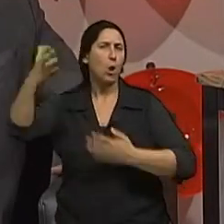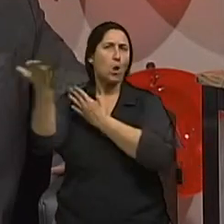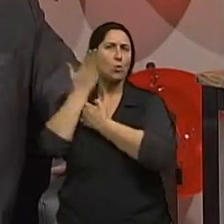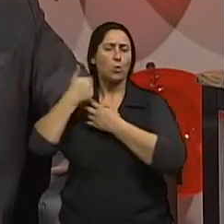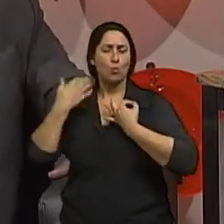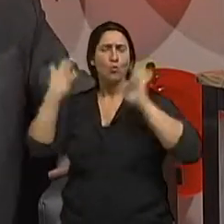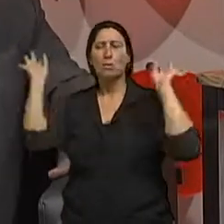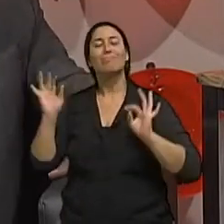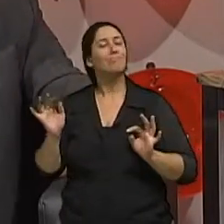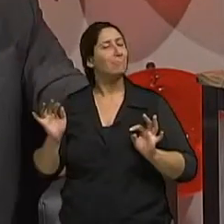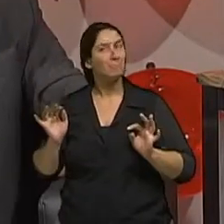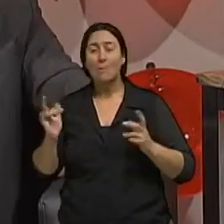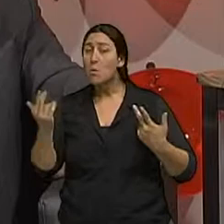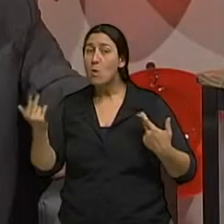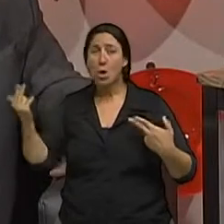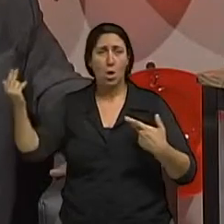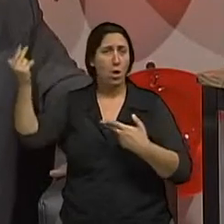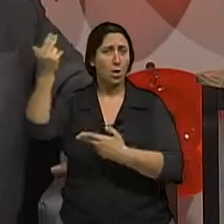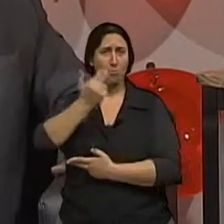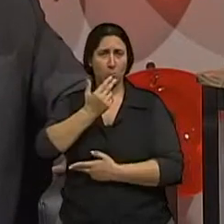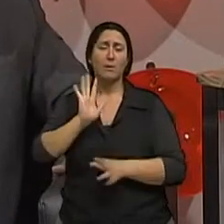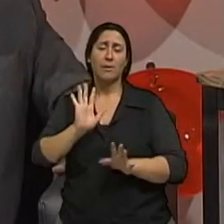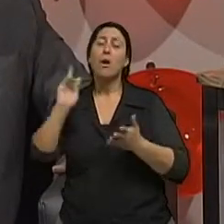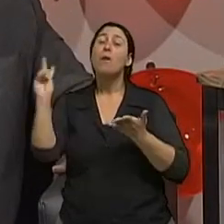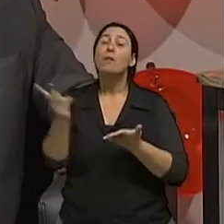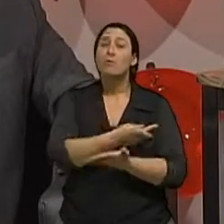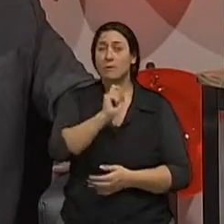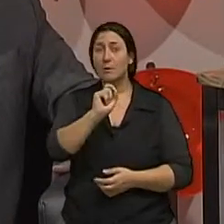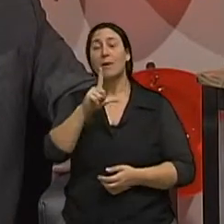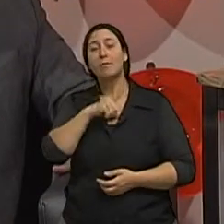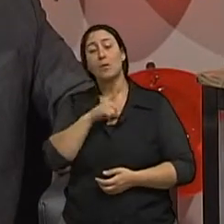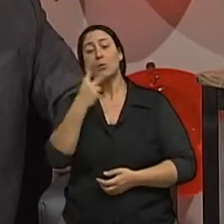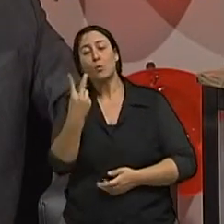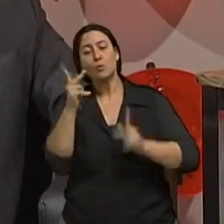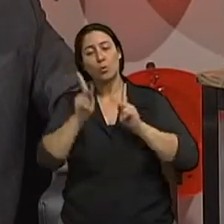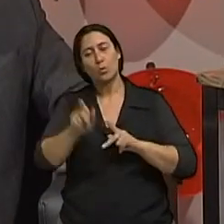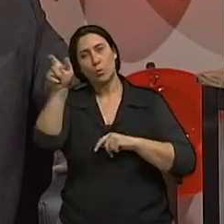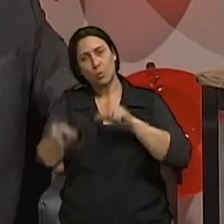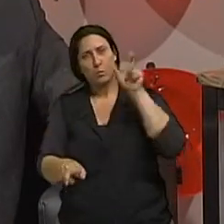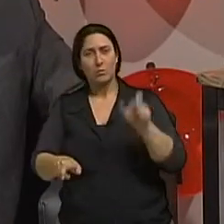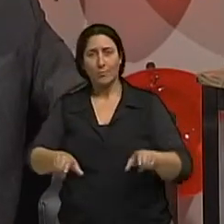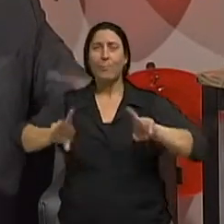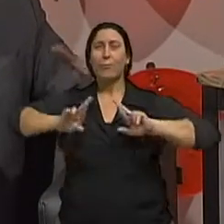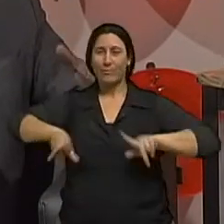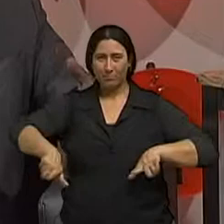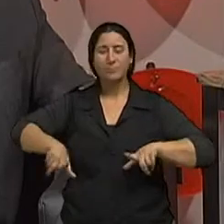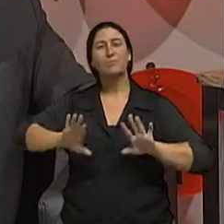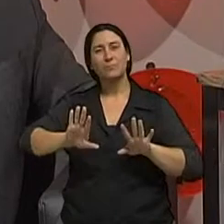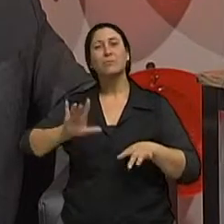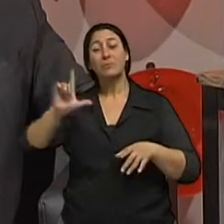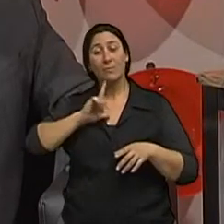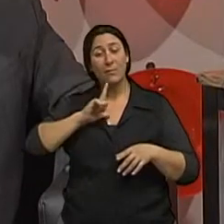que quando se tem dois pacientes diferentes com melanoma esses pacientes apesar de terem